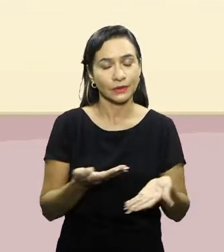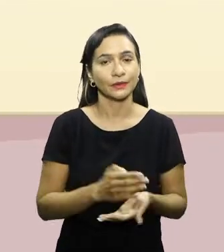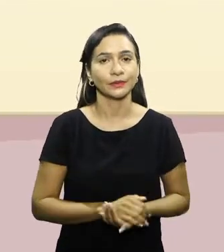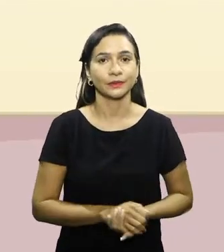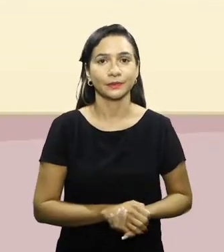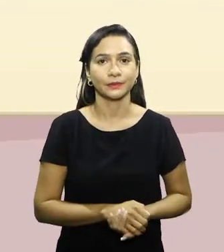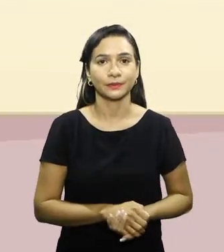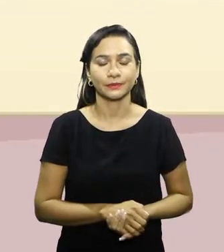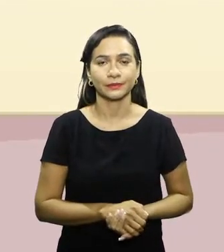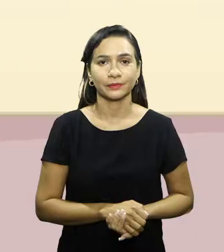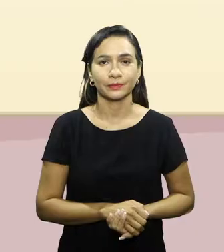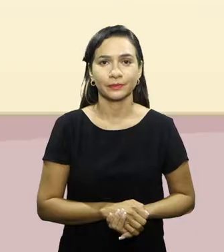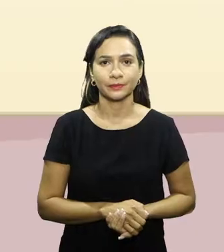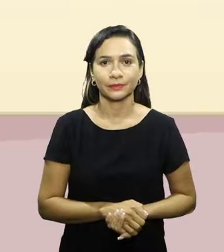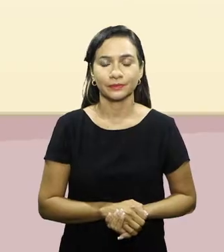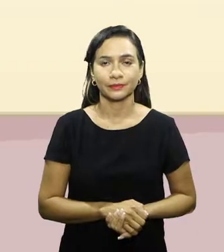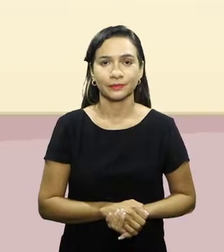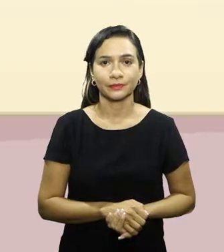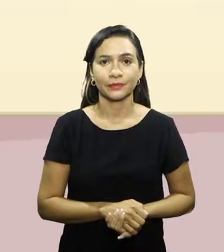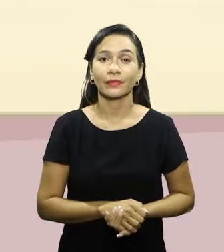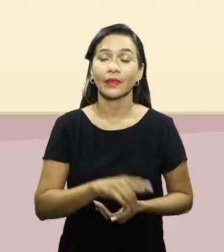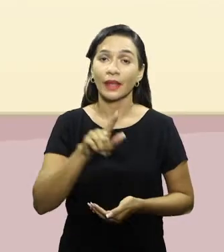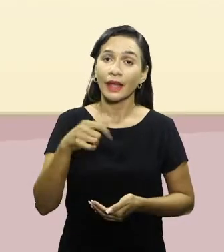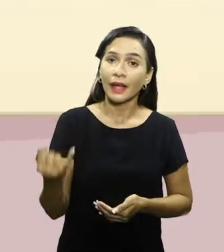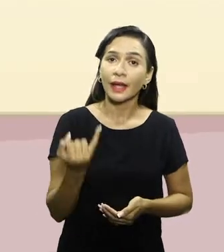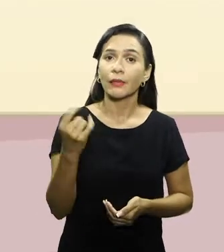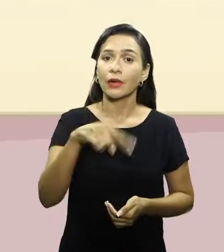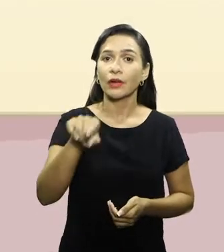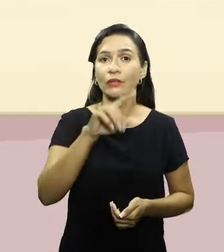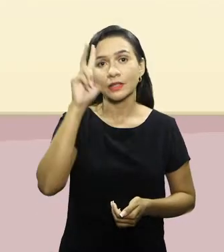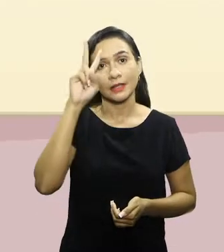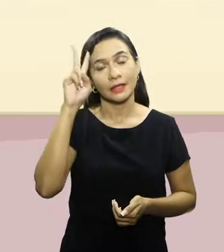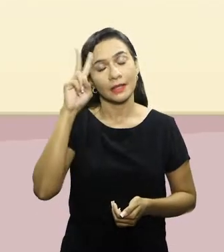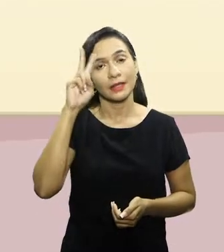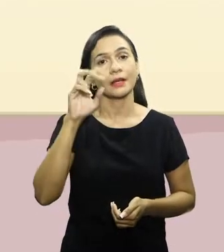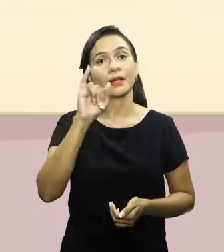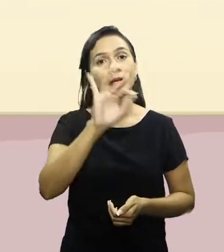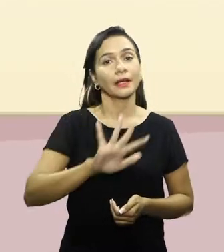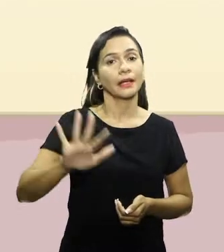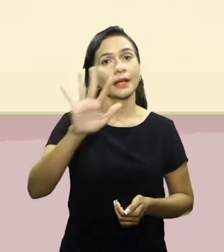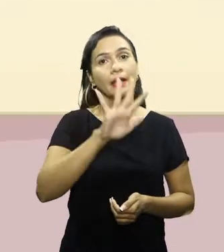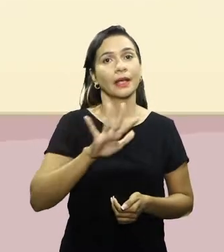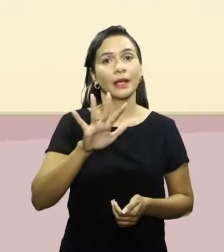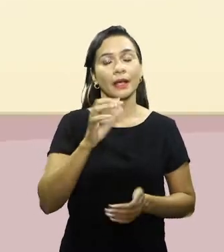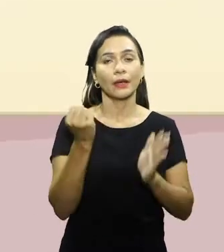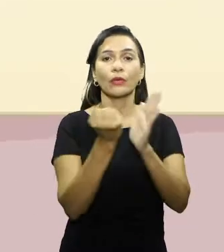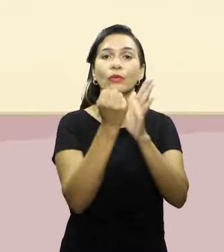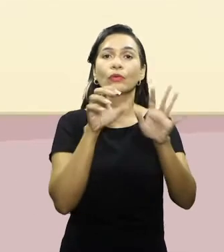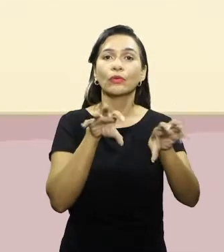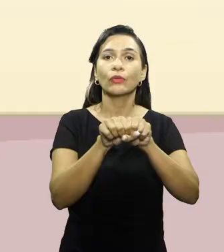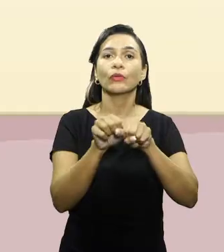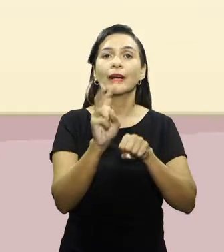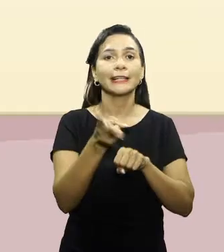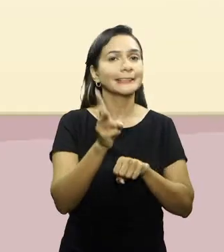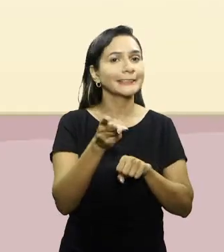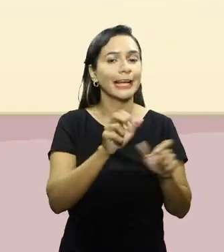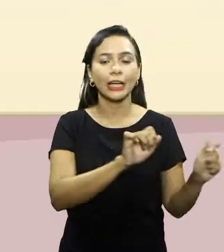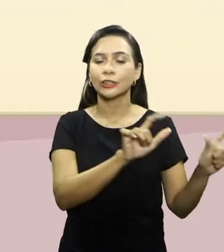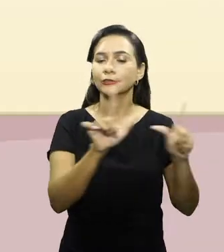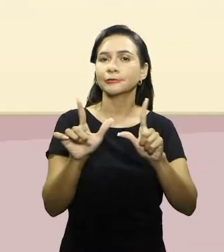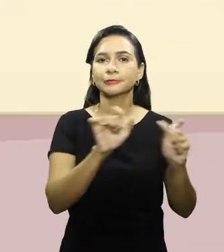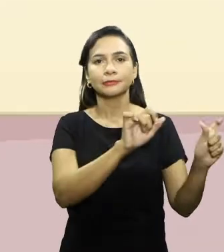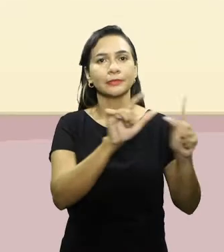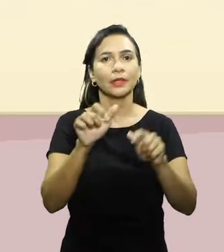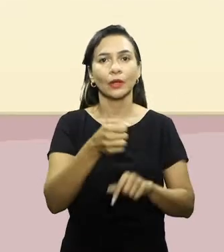Rosemary de Souta. É importante lembrar que a imagem da formação continuada em Educação Física estará presente em todos os